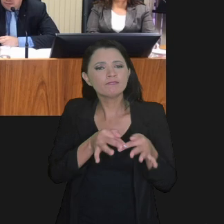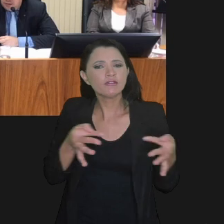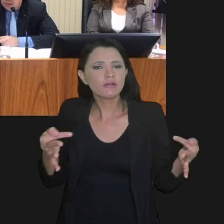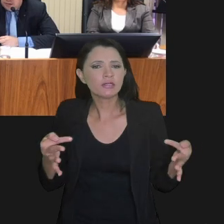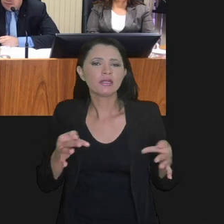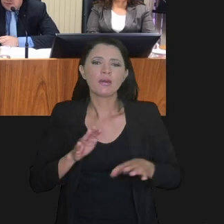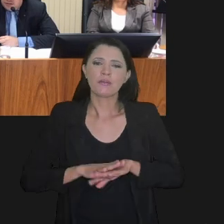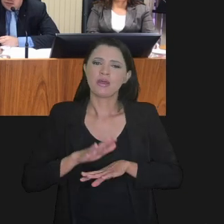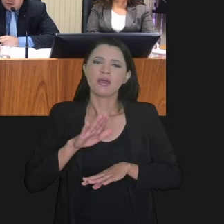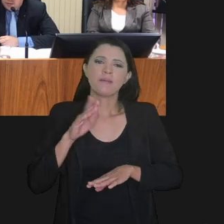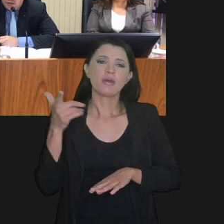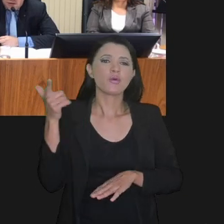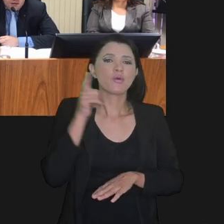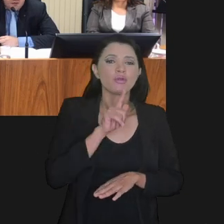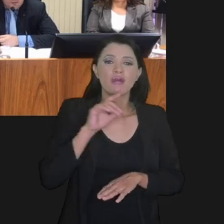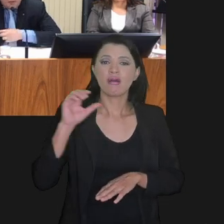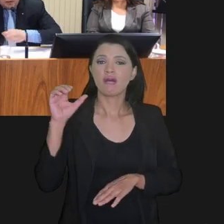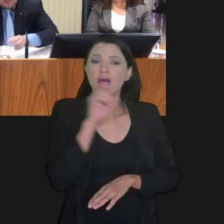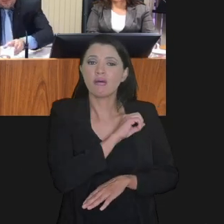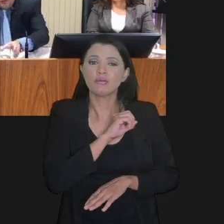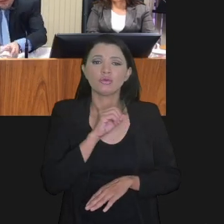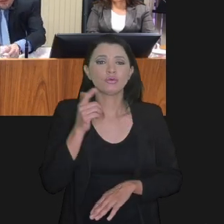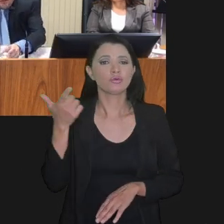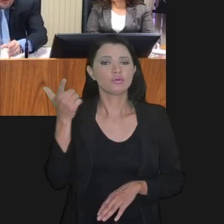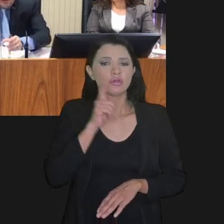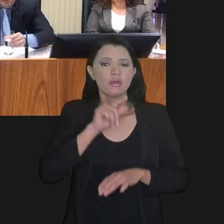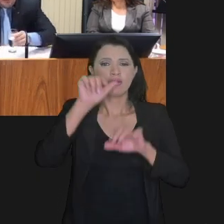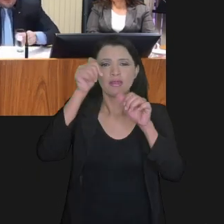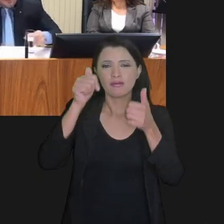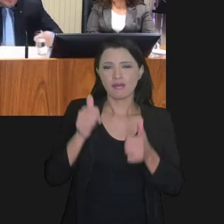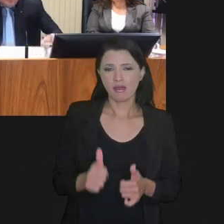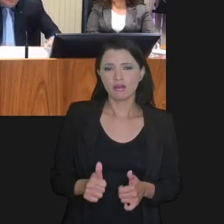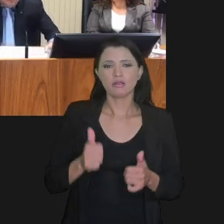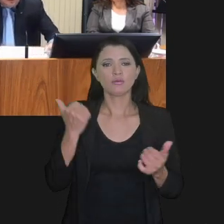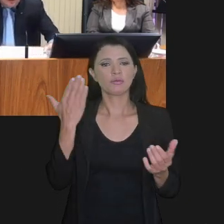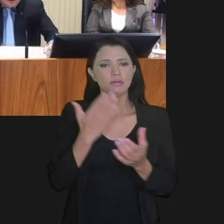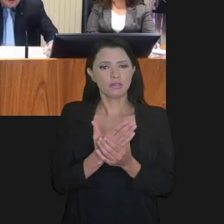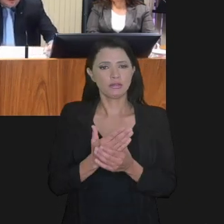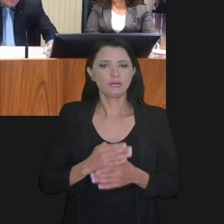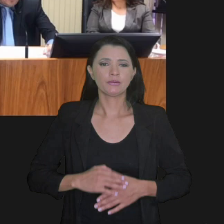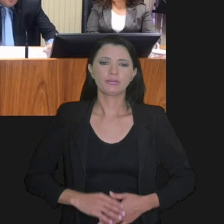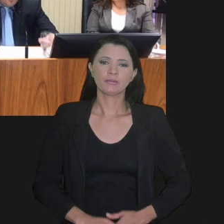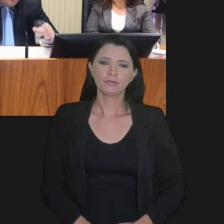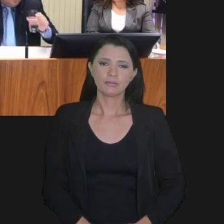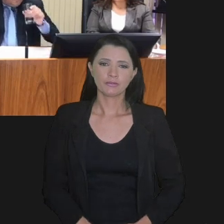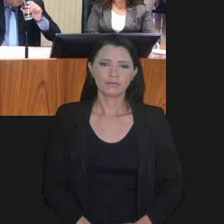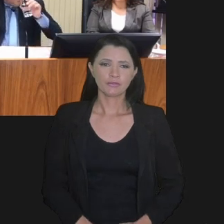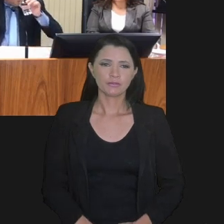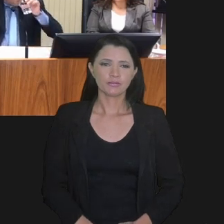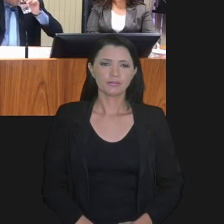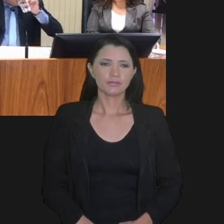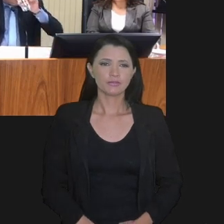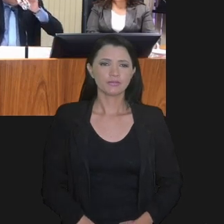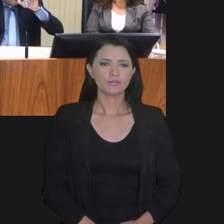da simplificação, até para poder ganhar agilidade na análise desses processos.